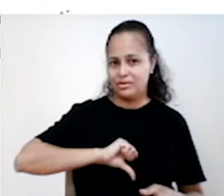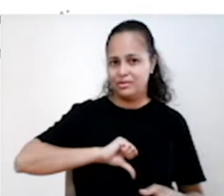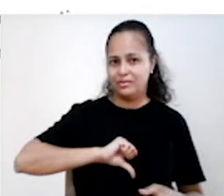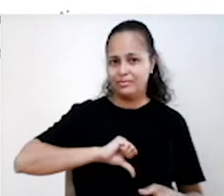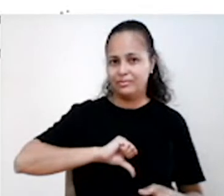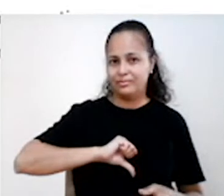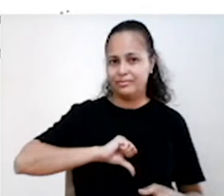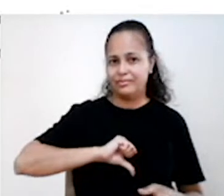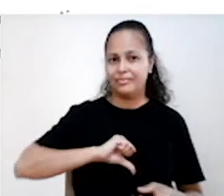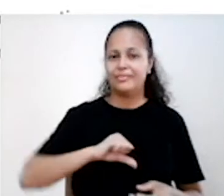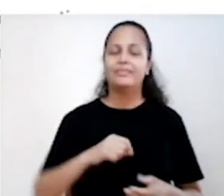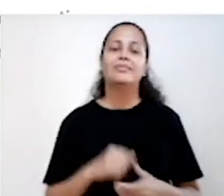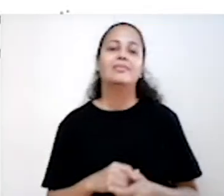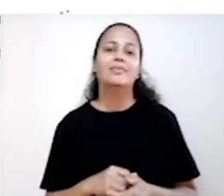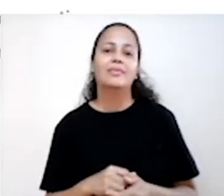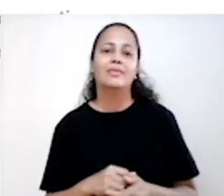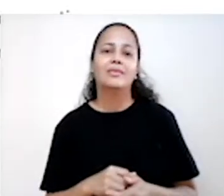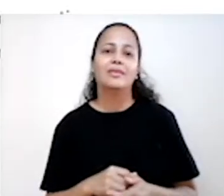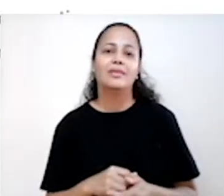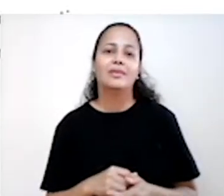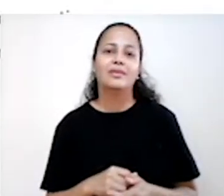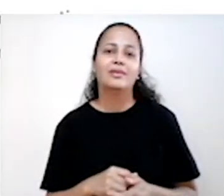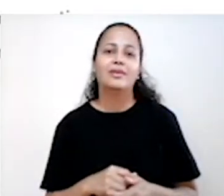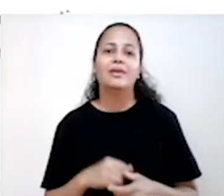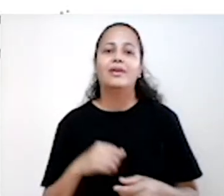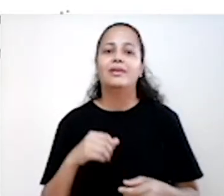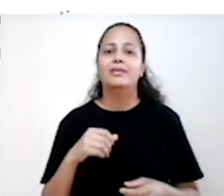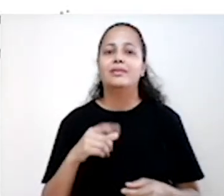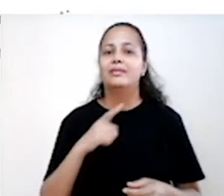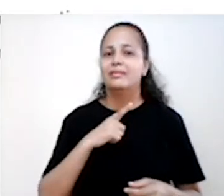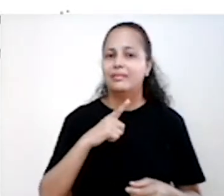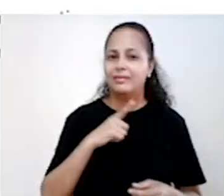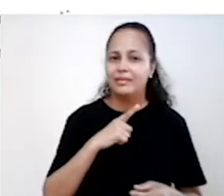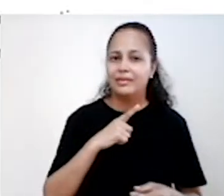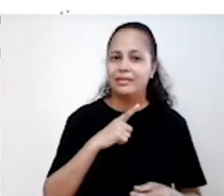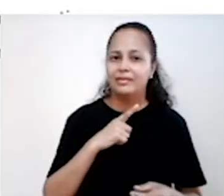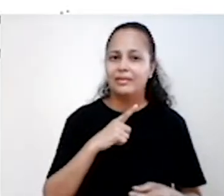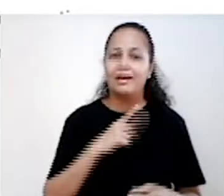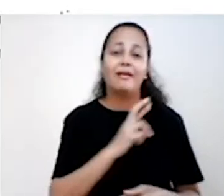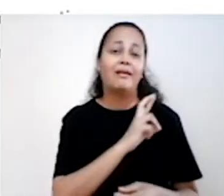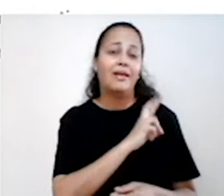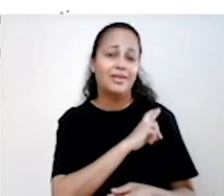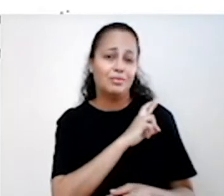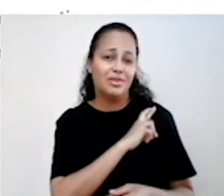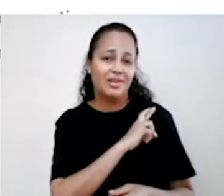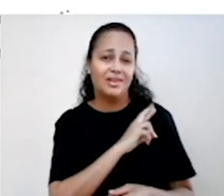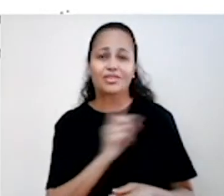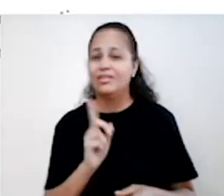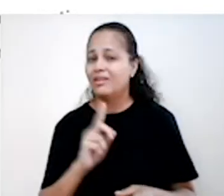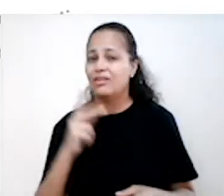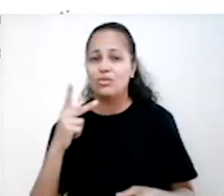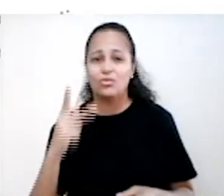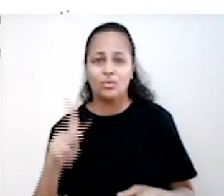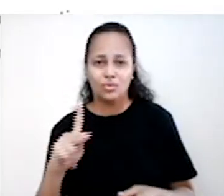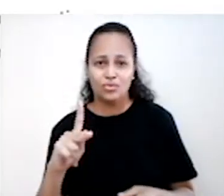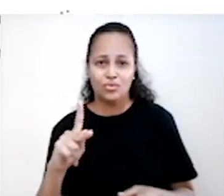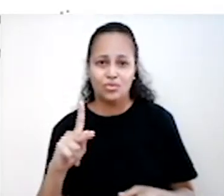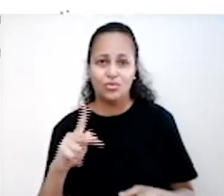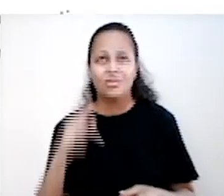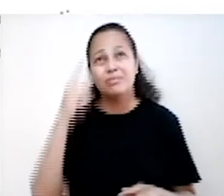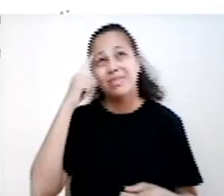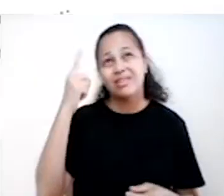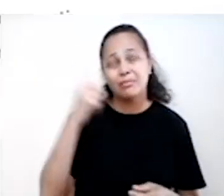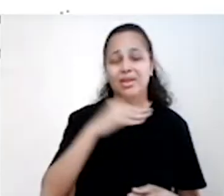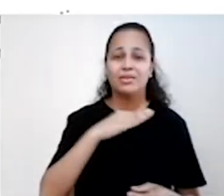tentar agradar sempre as pessoas, cobrar-se excessivamente, assumir responsabilidades que não são suas, pensamentos de